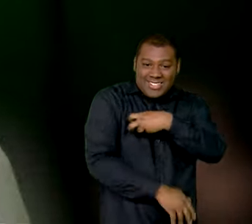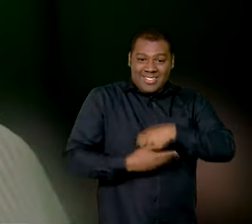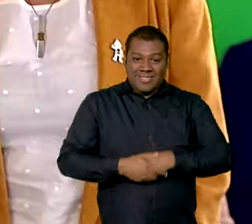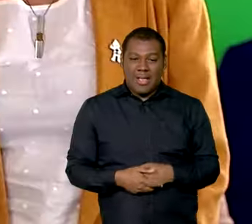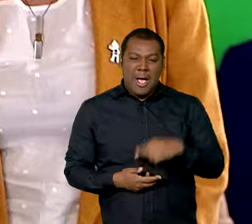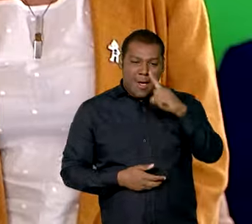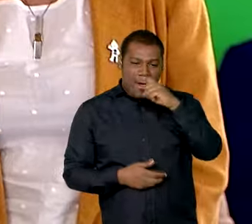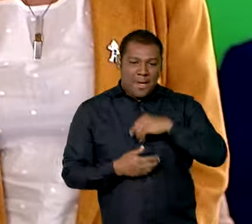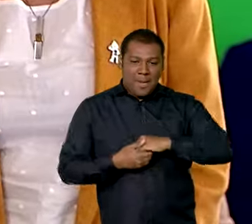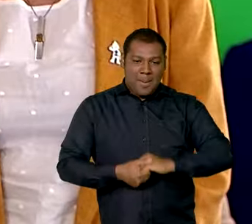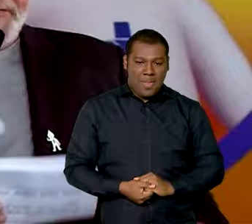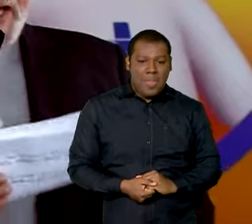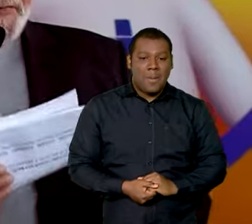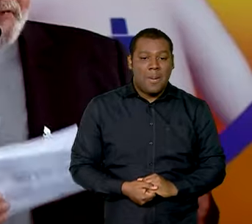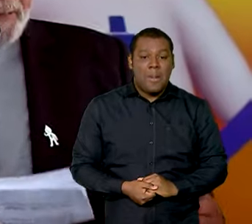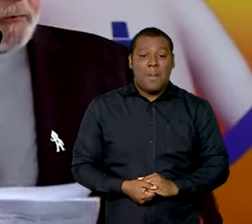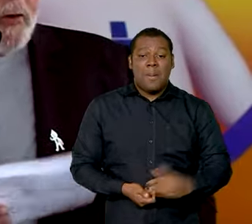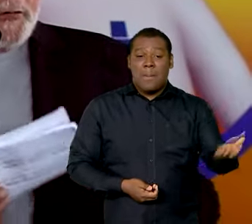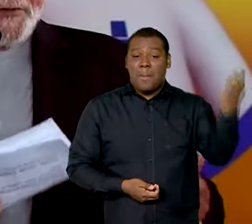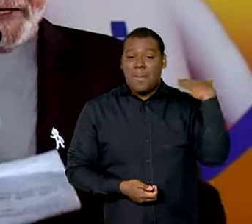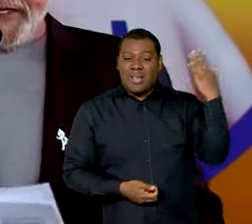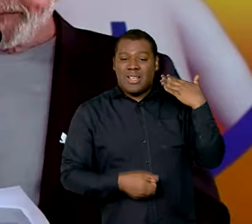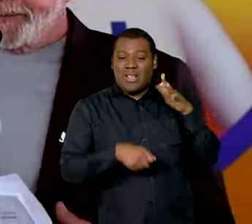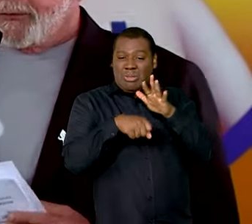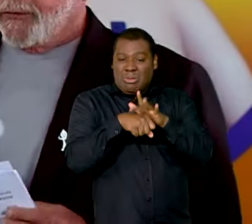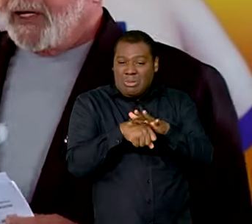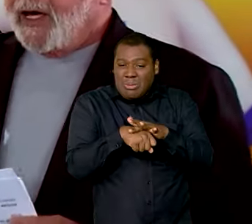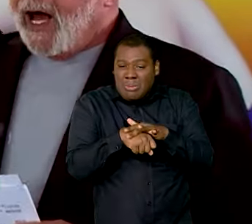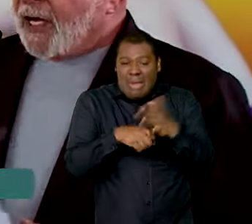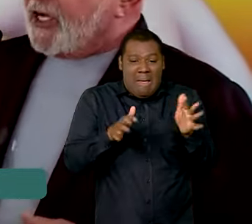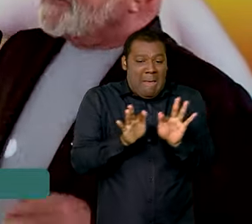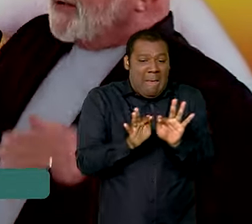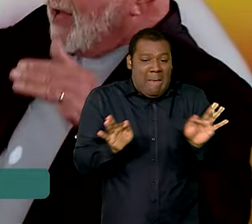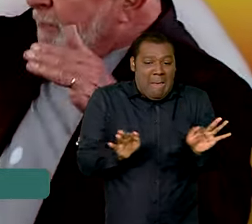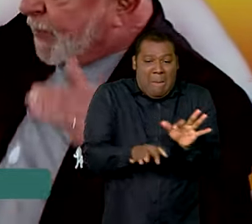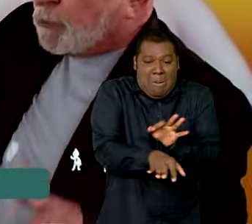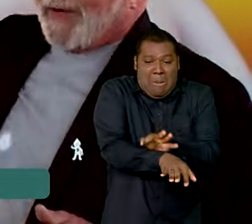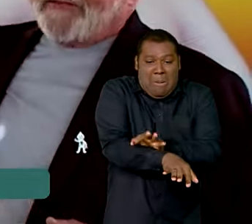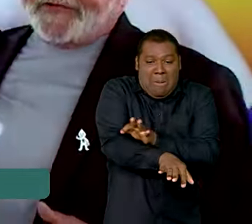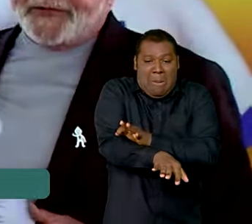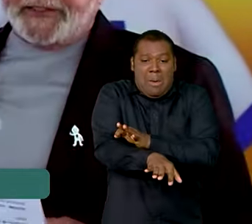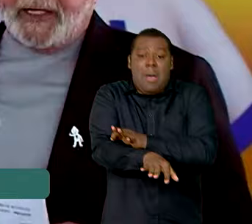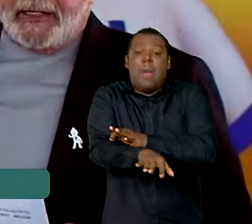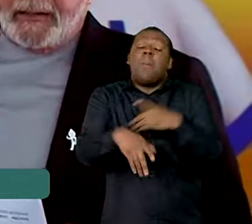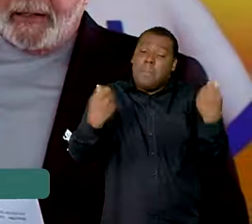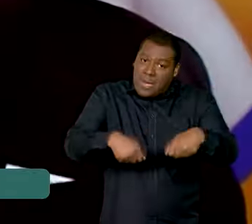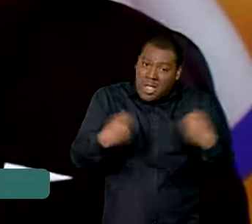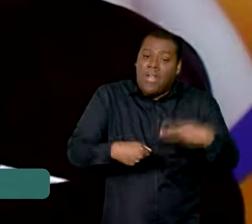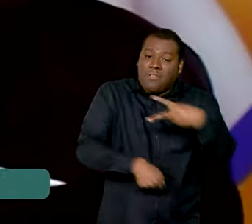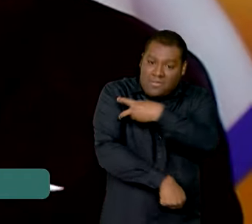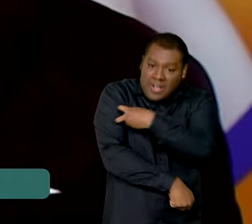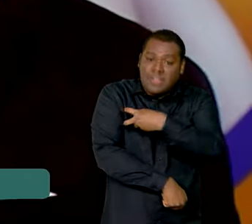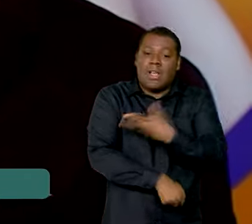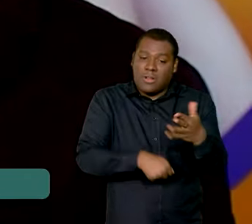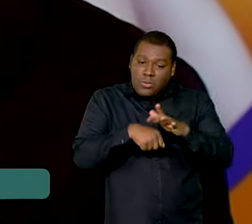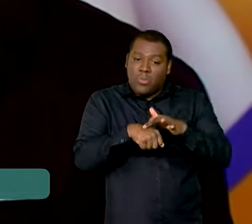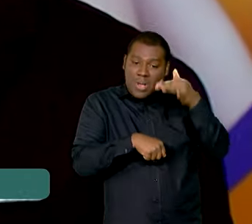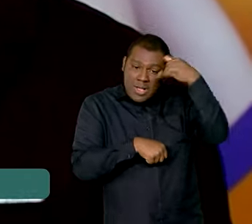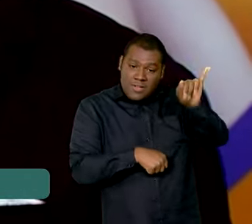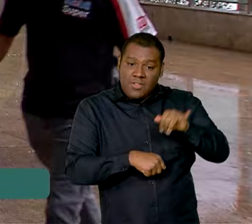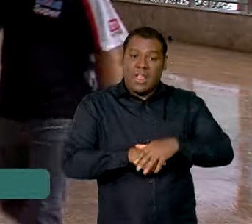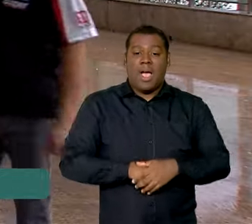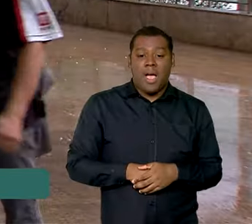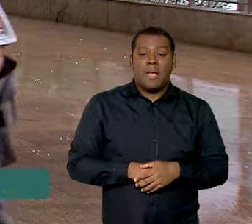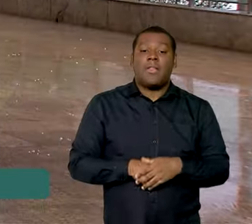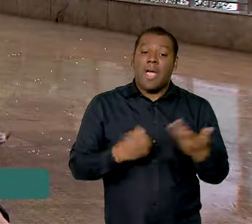Tenho uma ideia. Doenças que pareciam simples como um sarampo, a gente também precisa tomar vacina e, sobretudo, contra a